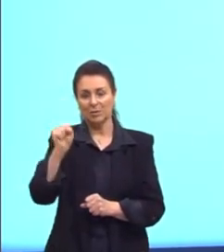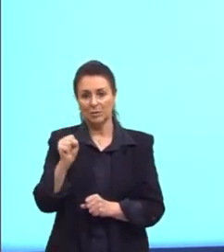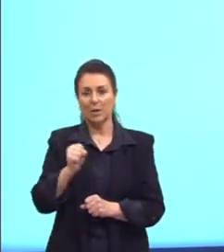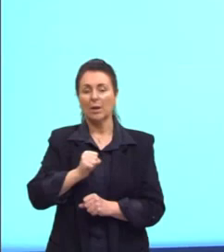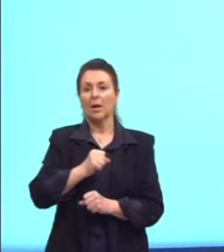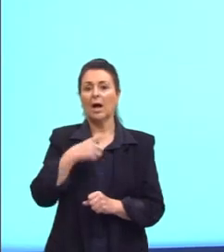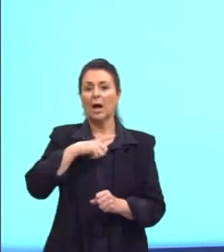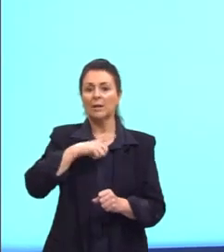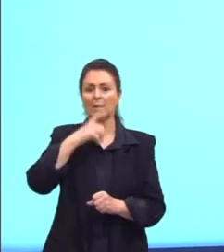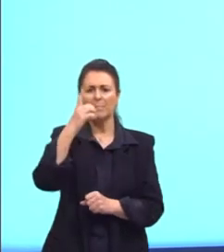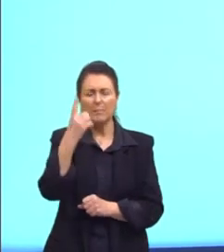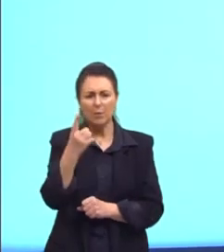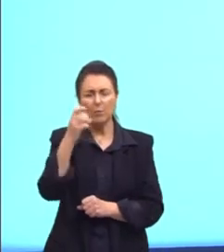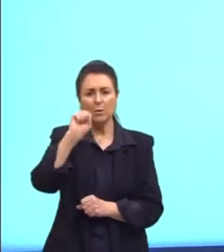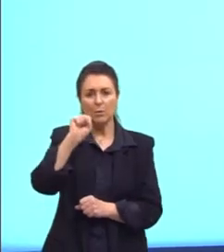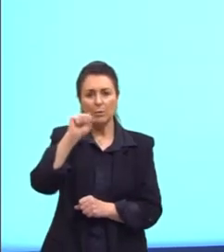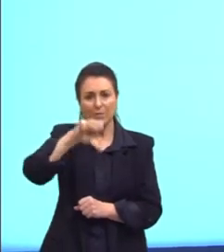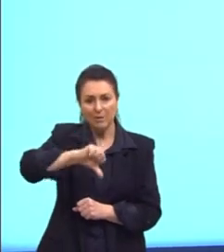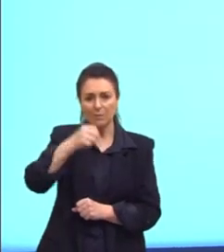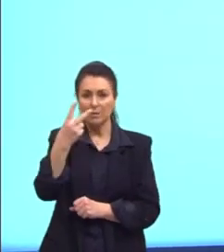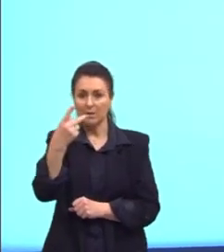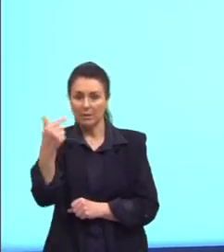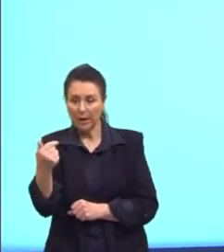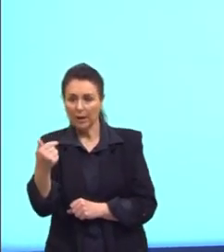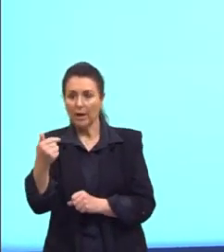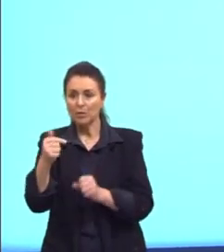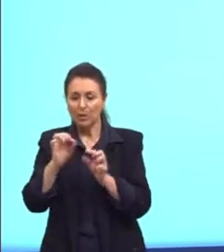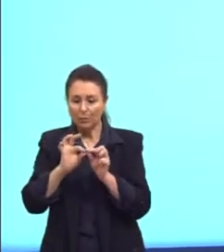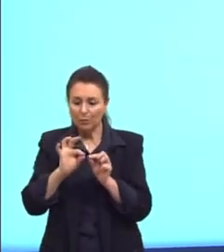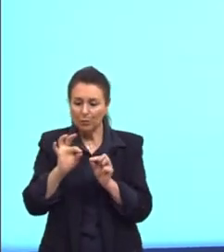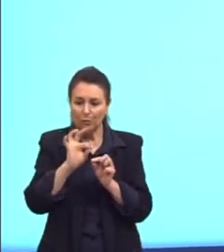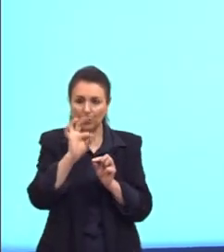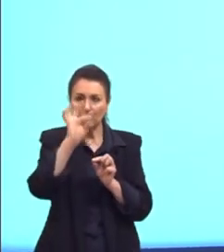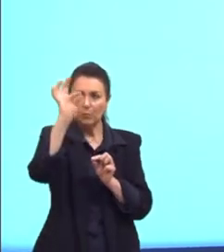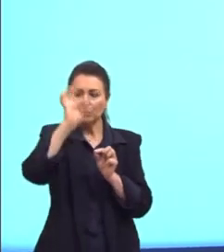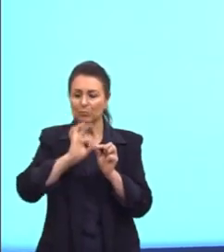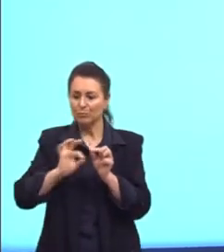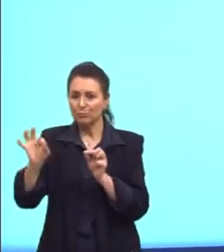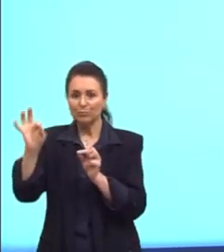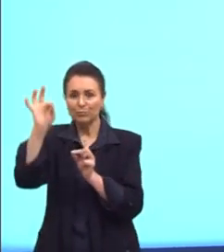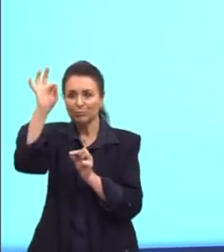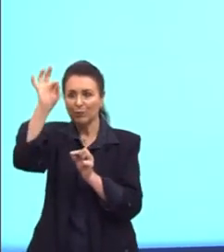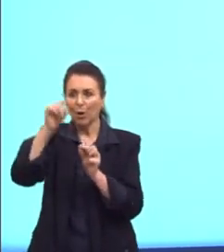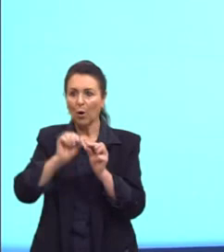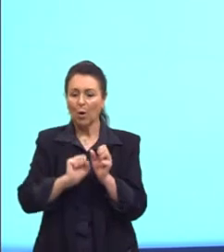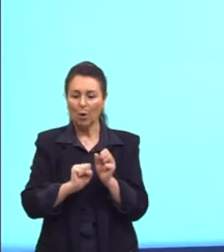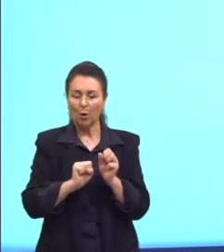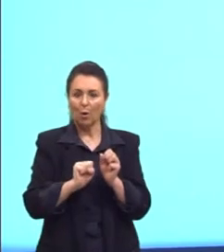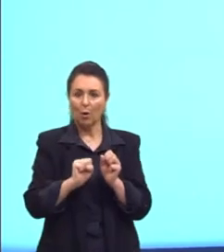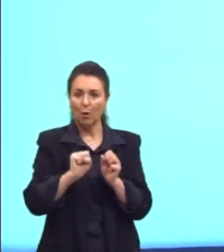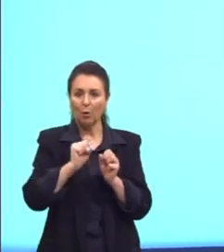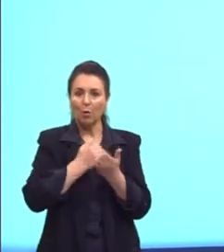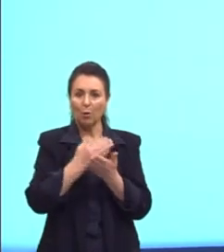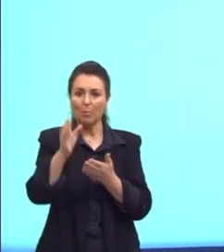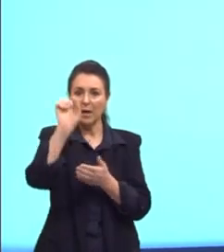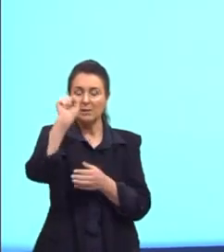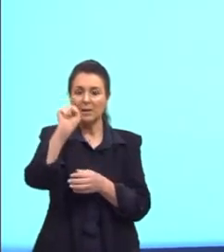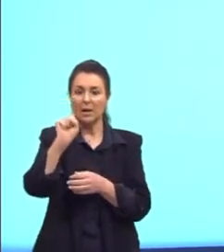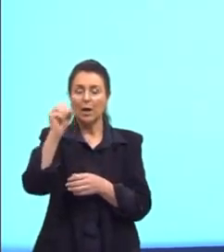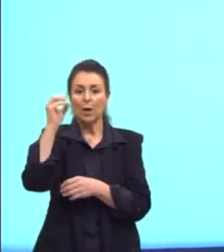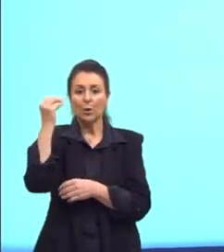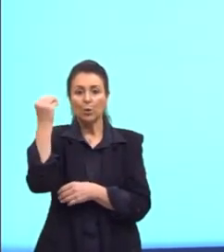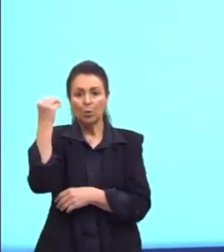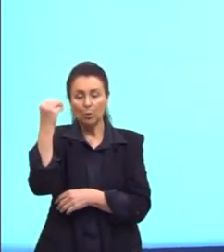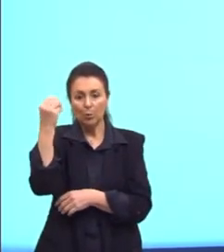1827, eles vão percorrer, a coluna Prestes vai percorrer tudo isso aqui, grande parte do território